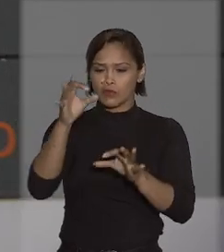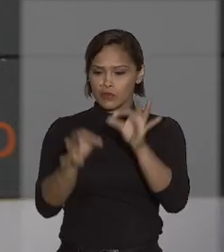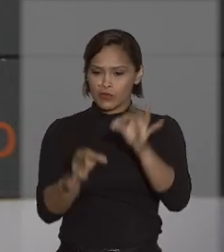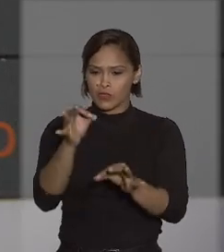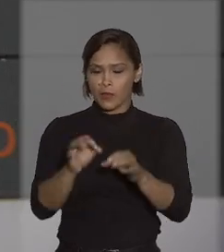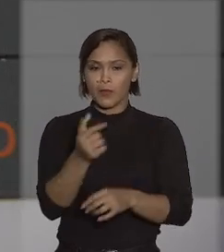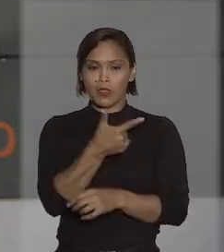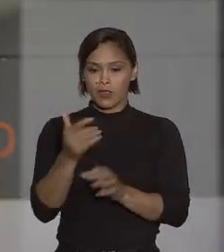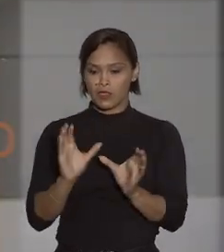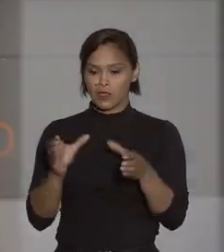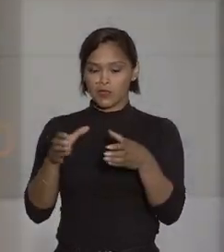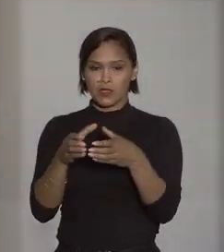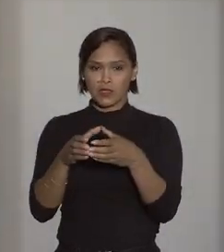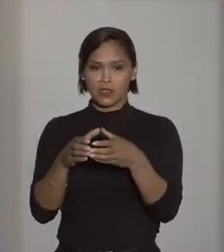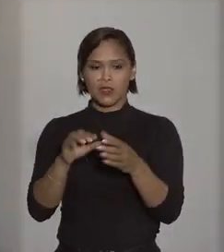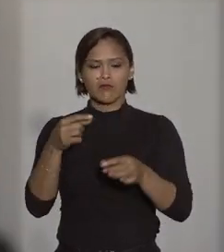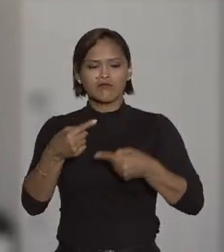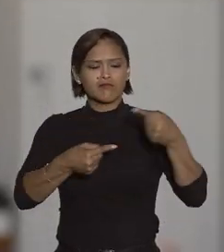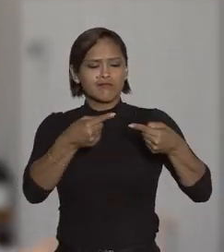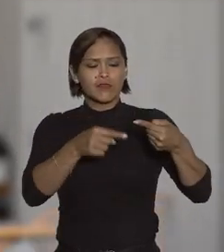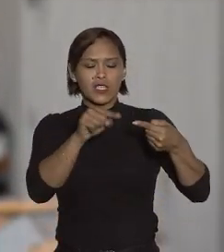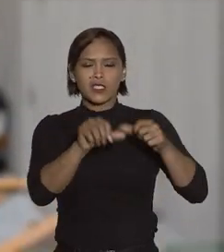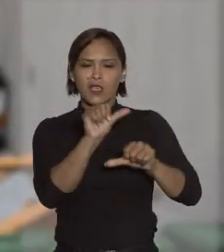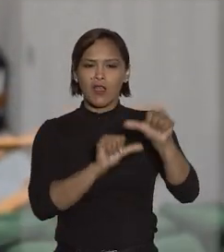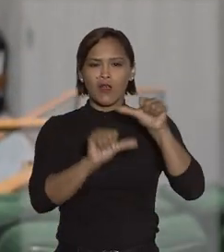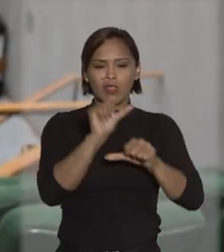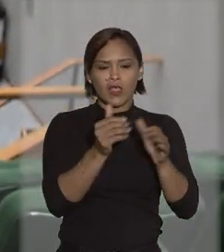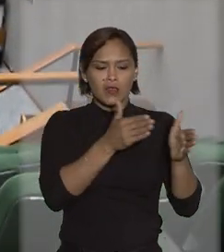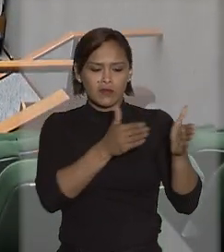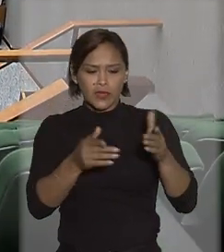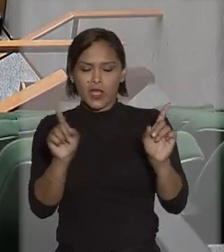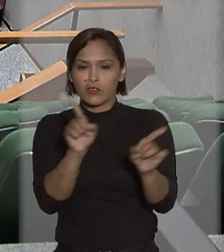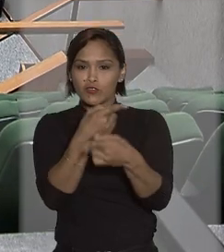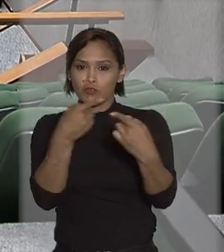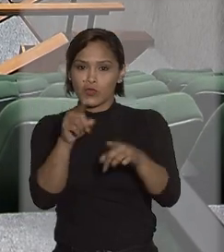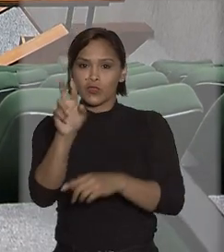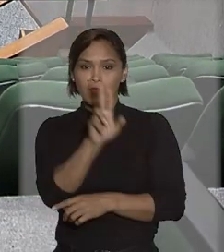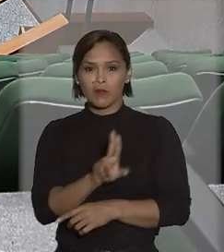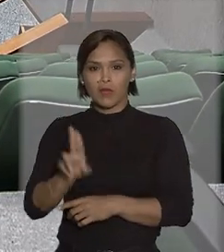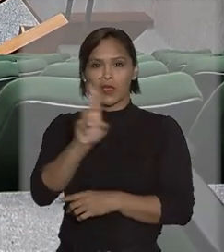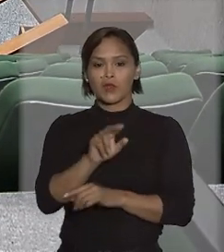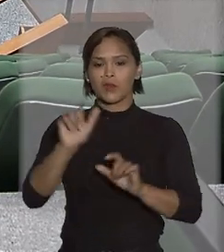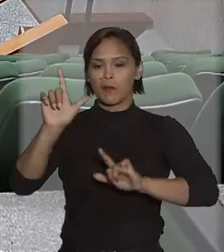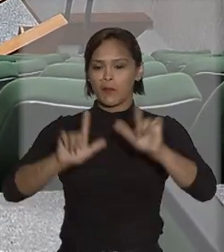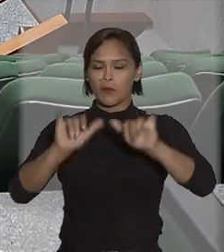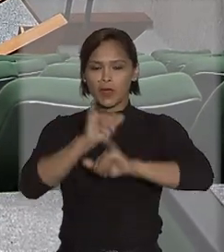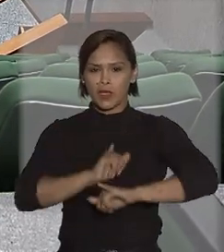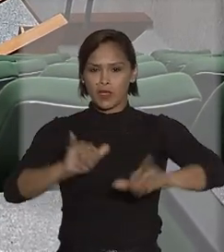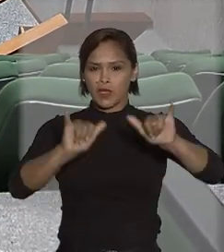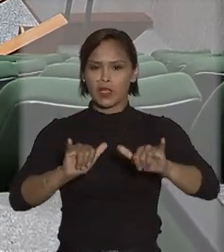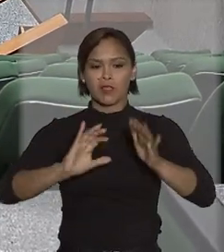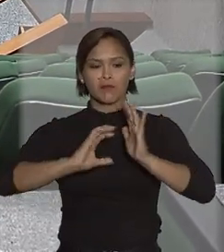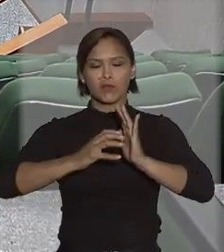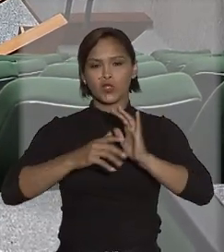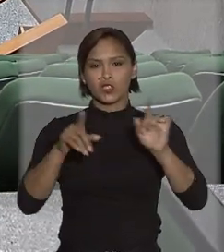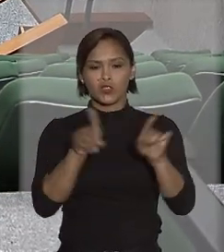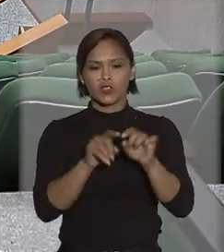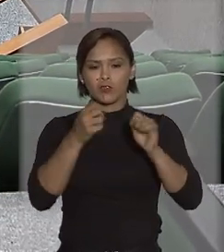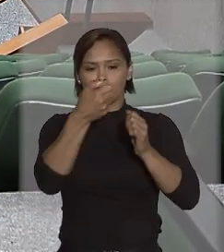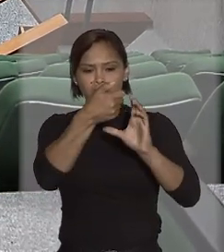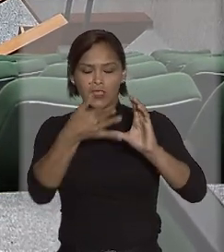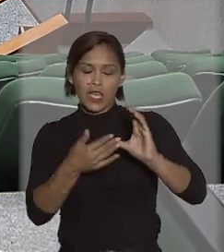julgamento, na segunda sessão, que discute se a alteração de trecho de música para utilização em propaganda político-eleitoral